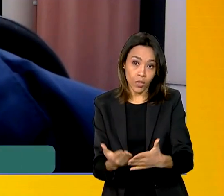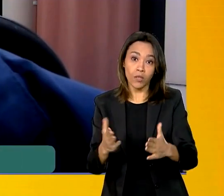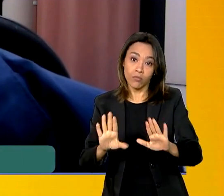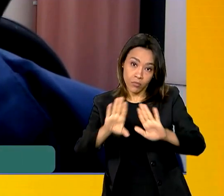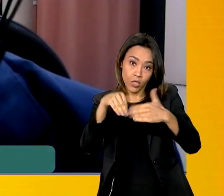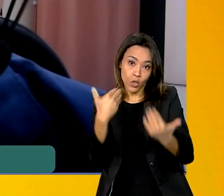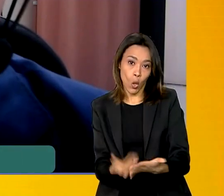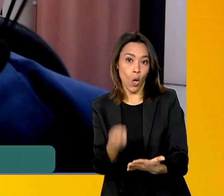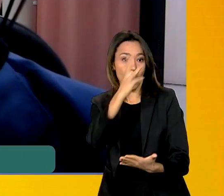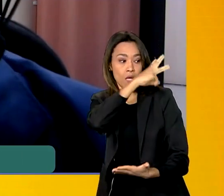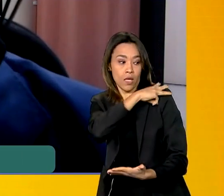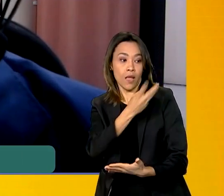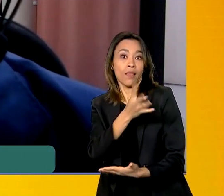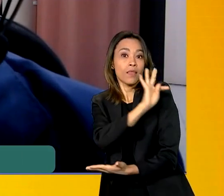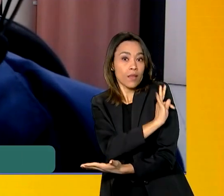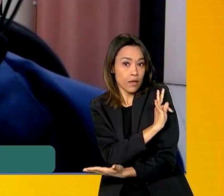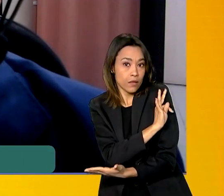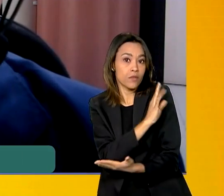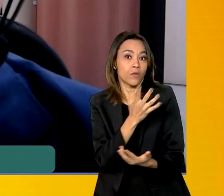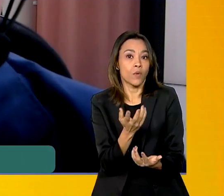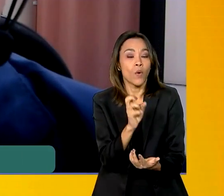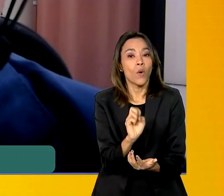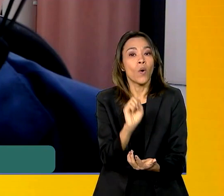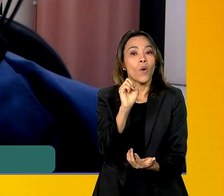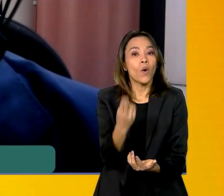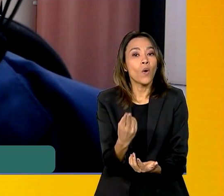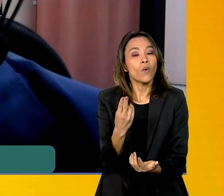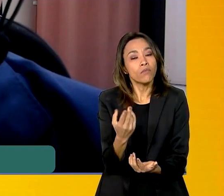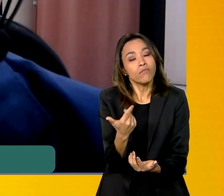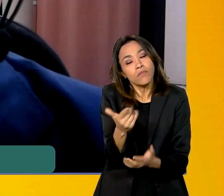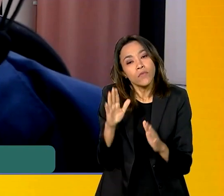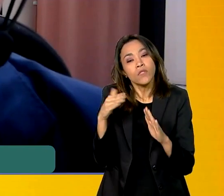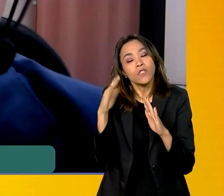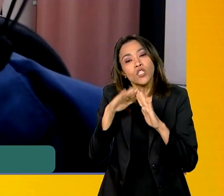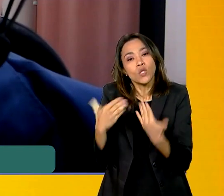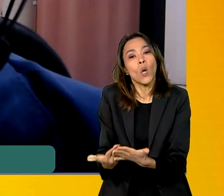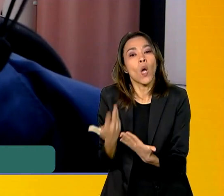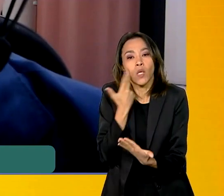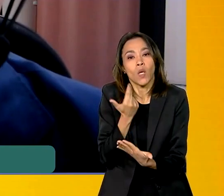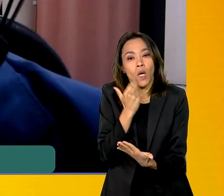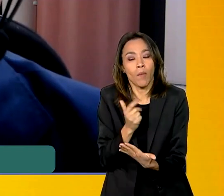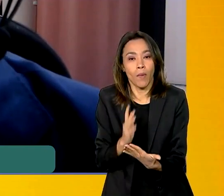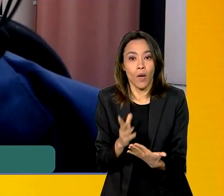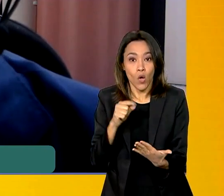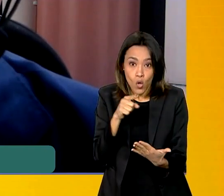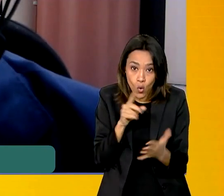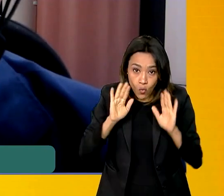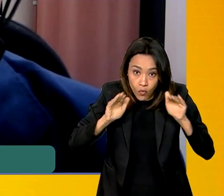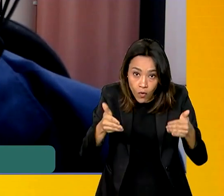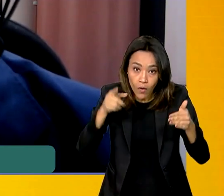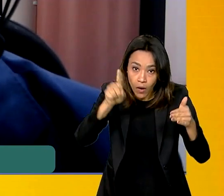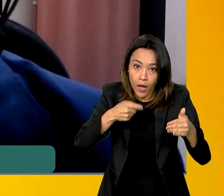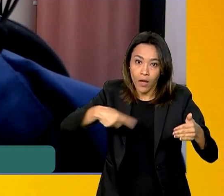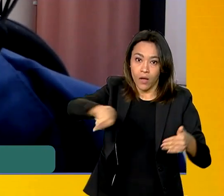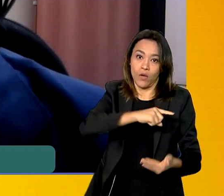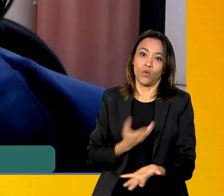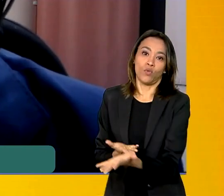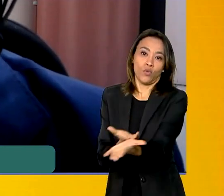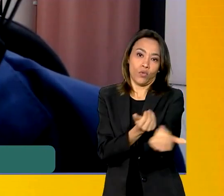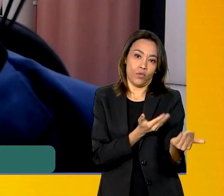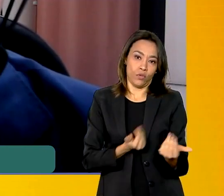médio técnico ou aquele mais das escolas mesmo. Então, foca, acima de tudo, a juventude da pesca artesanal